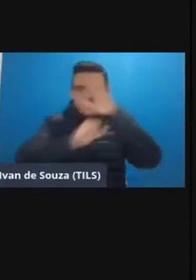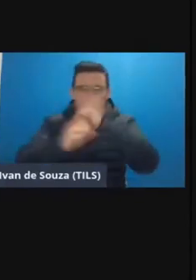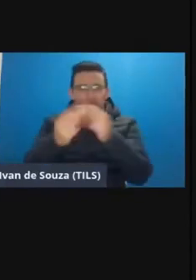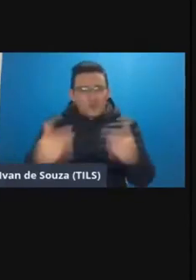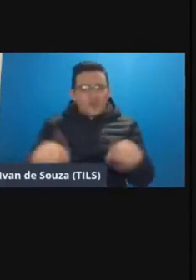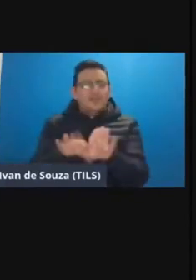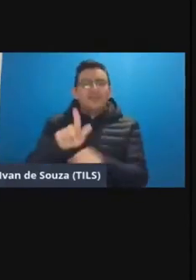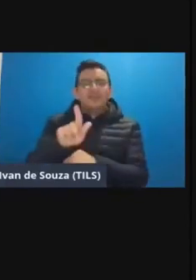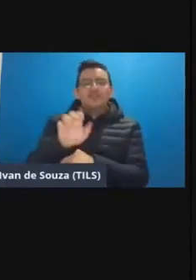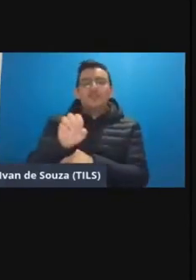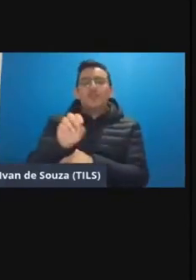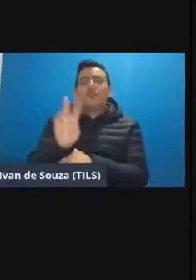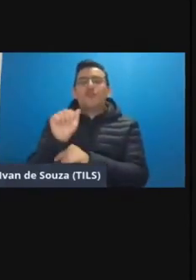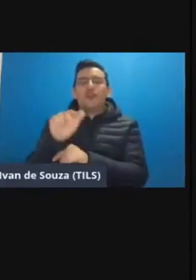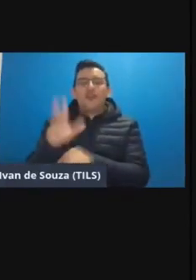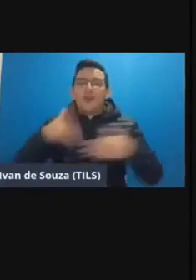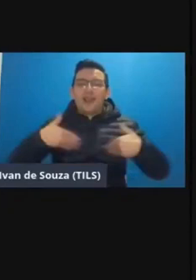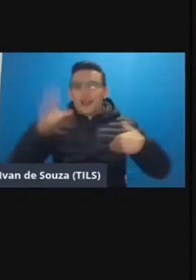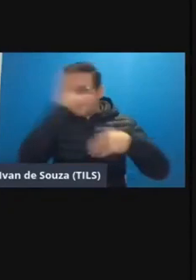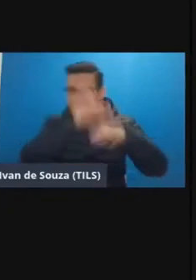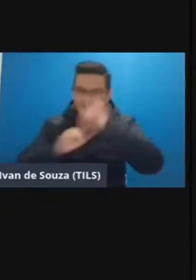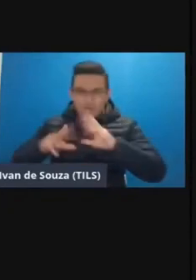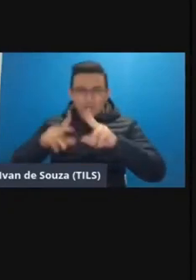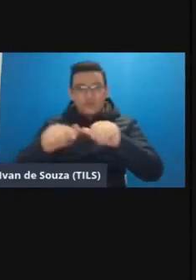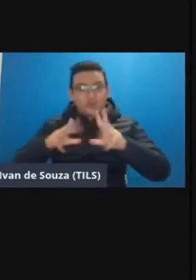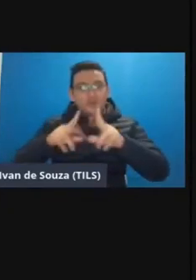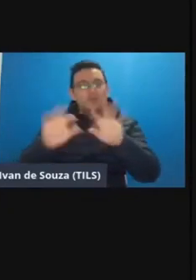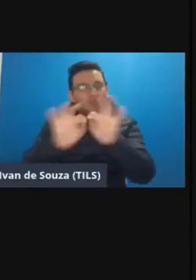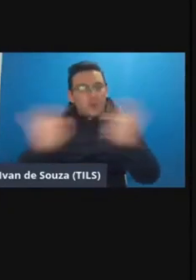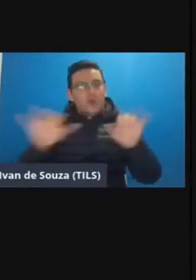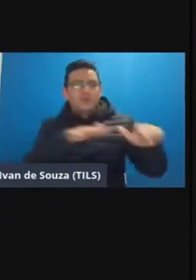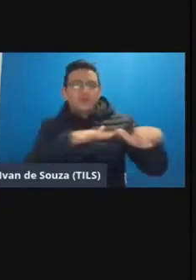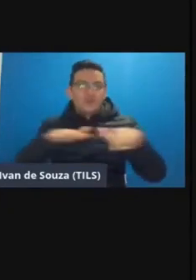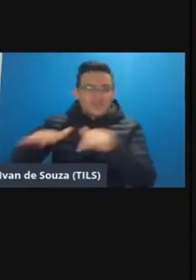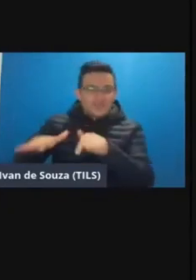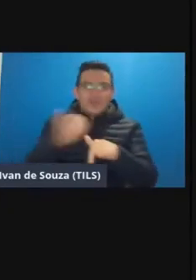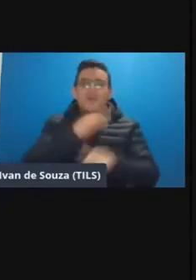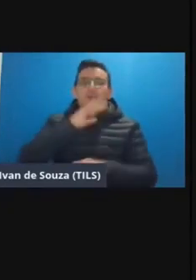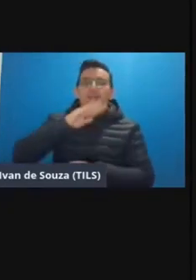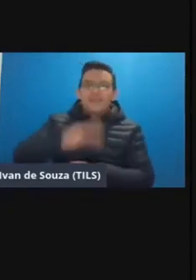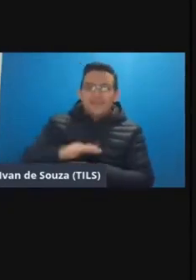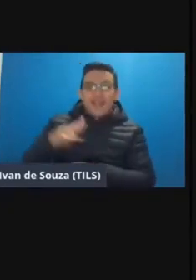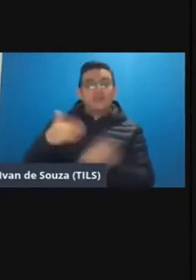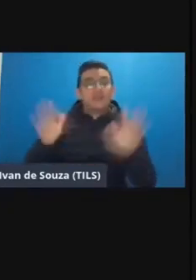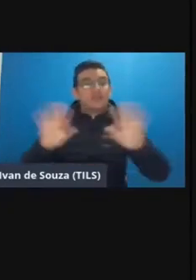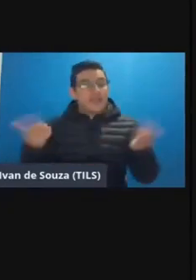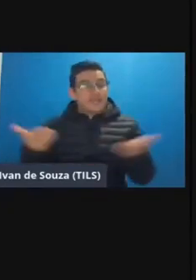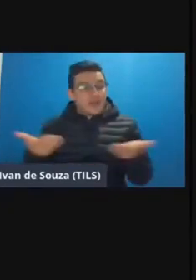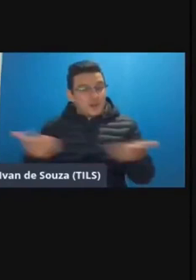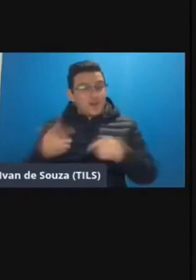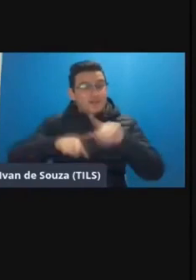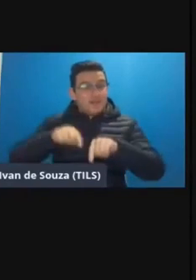também uma alegria aprender com todo mundo então tenham todos um excelente final de semana uma boa tarde a gente se despede agora esse